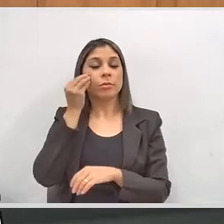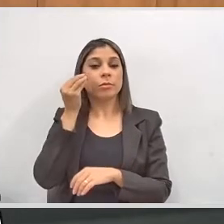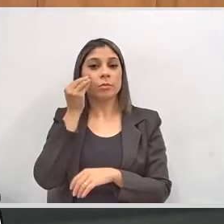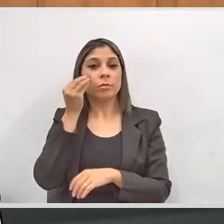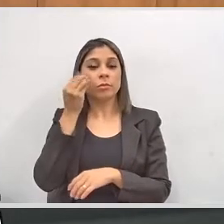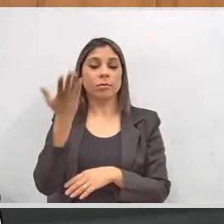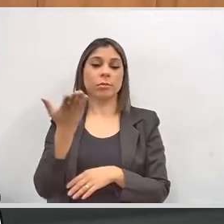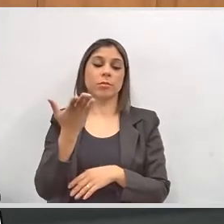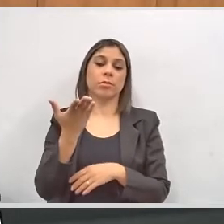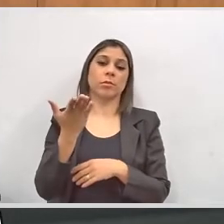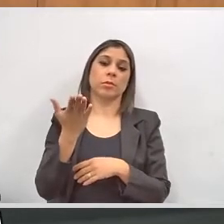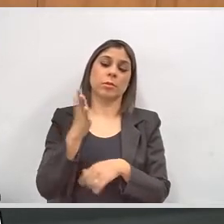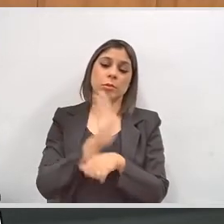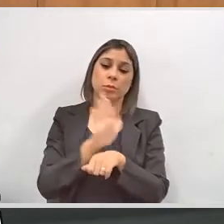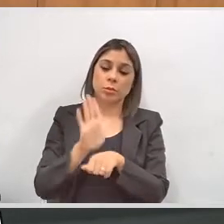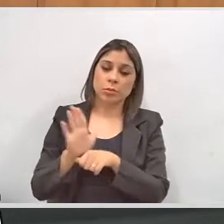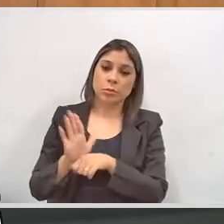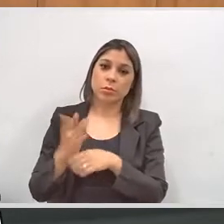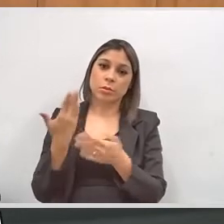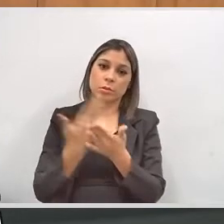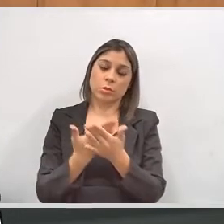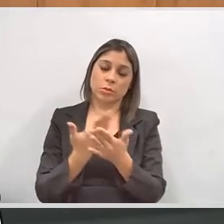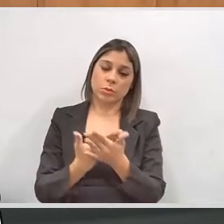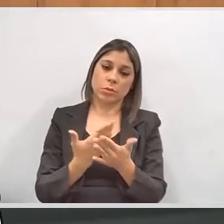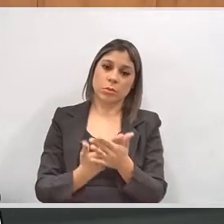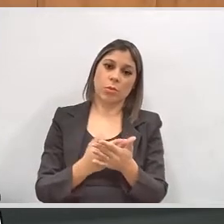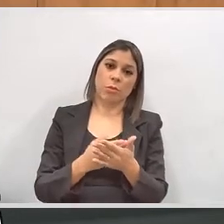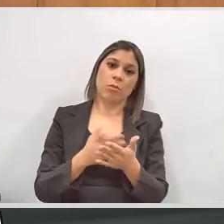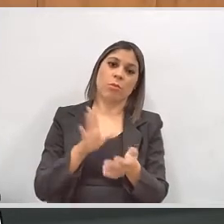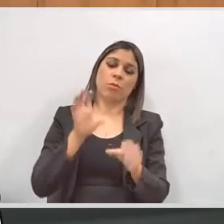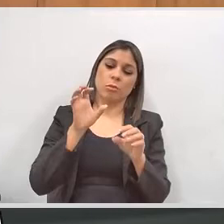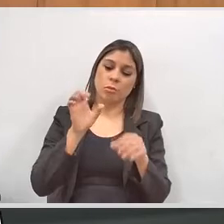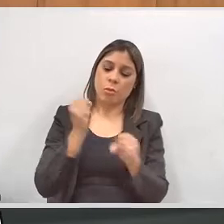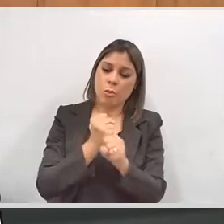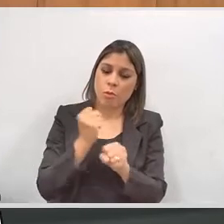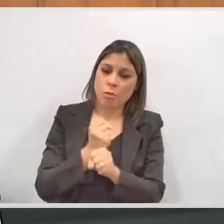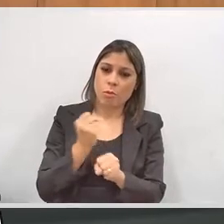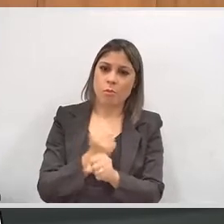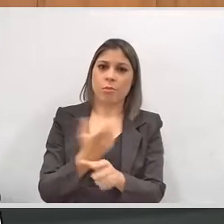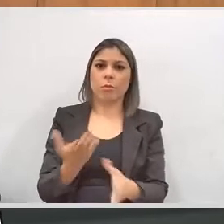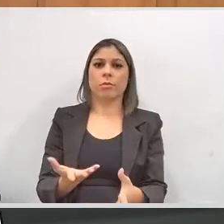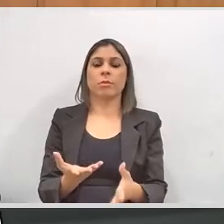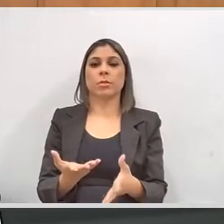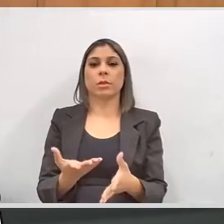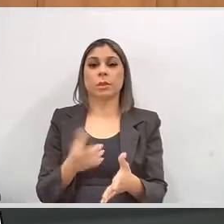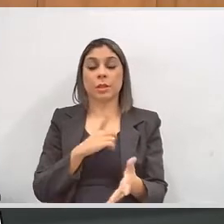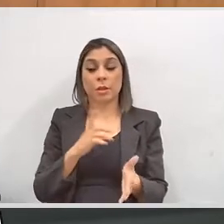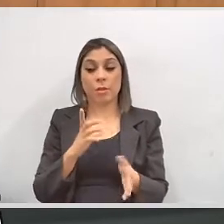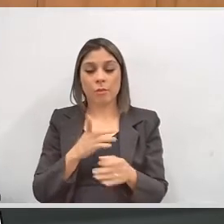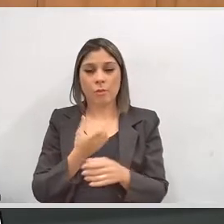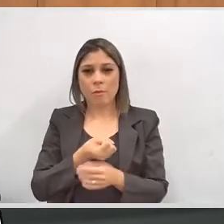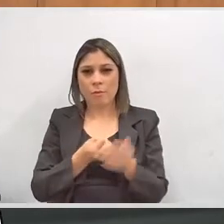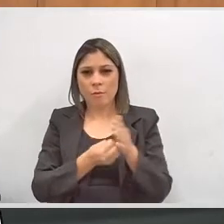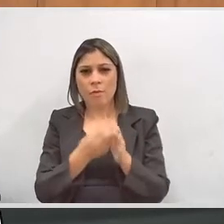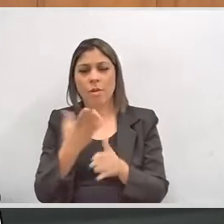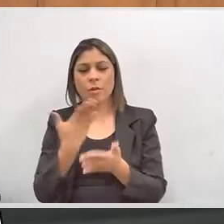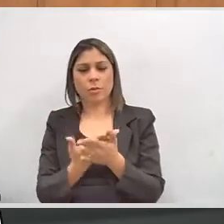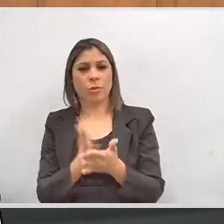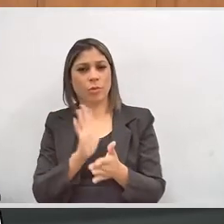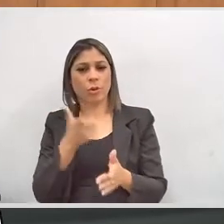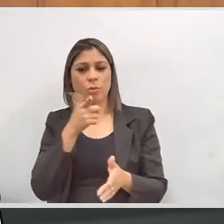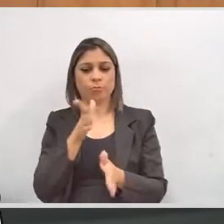intervindo nas escolas com obras e muitas dessas escolas já estão acessíveis.